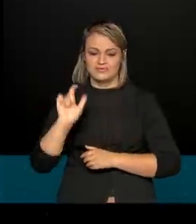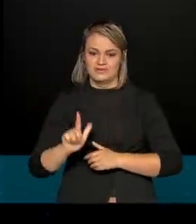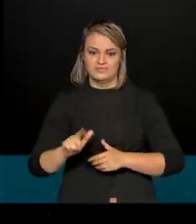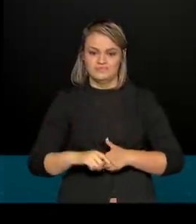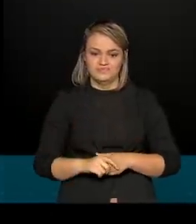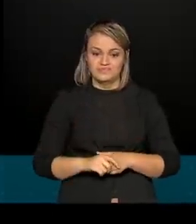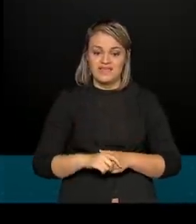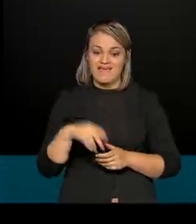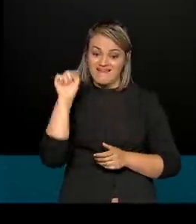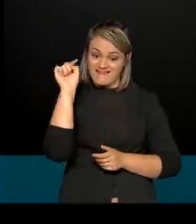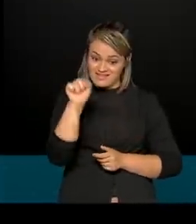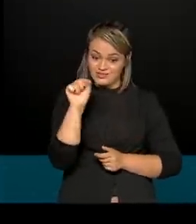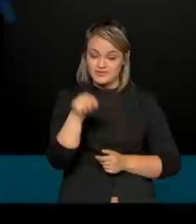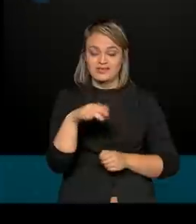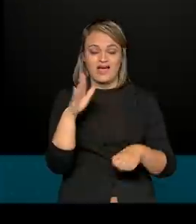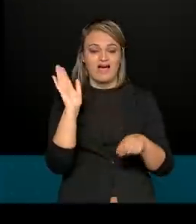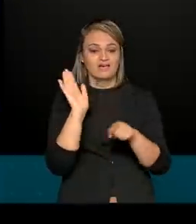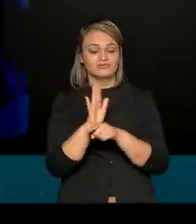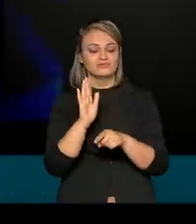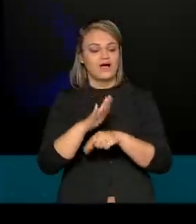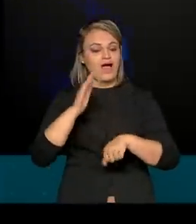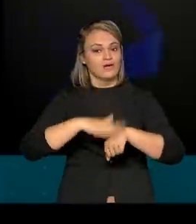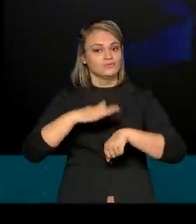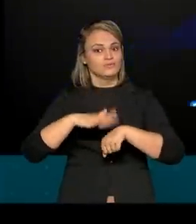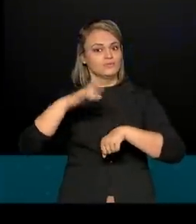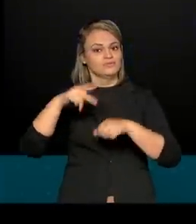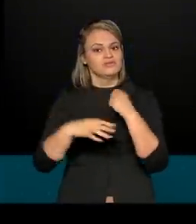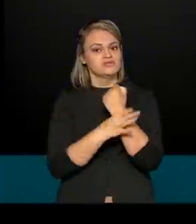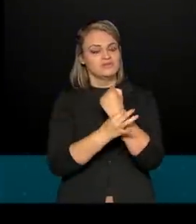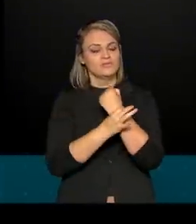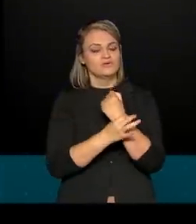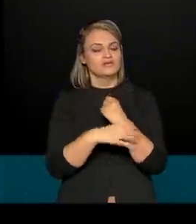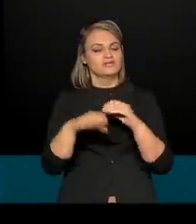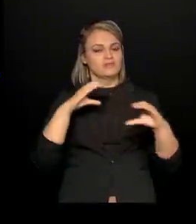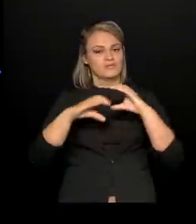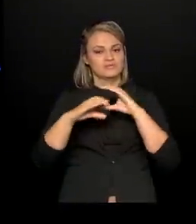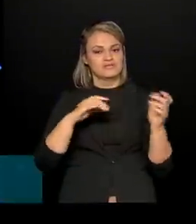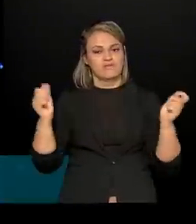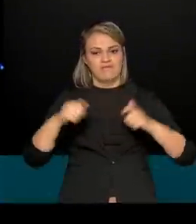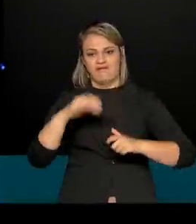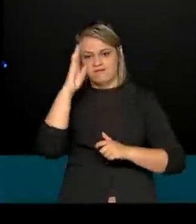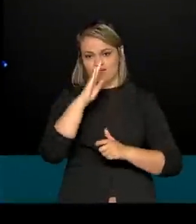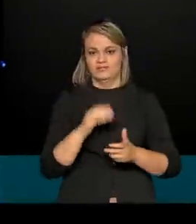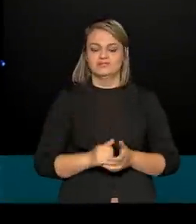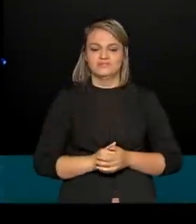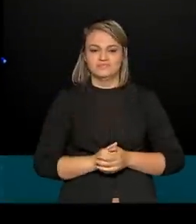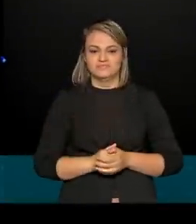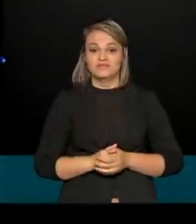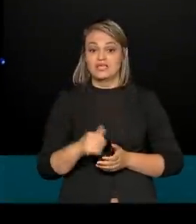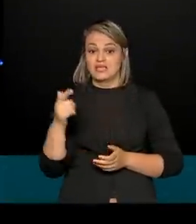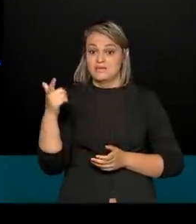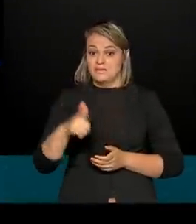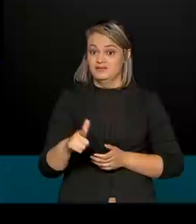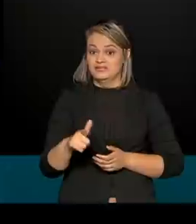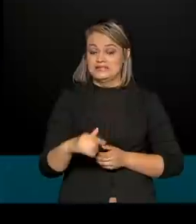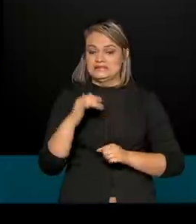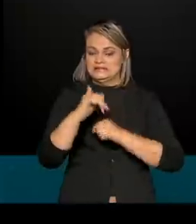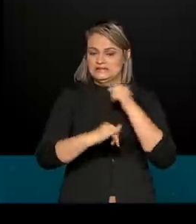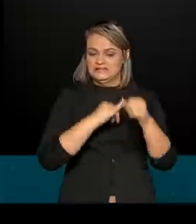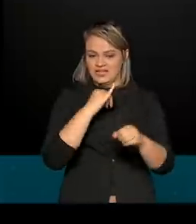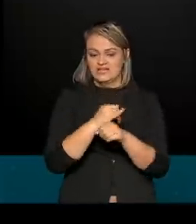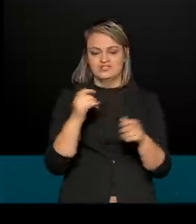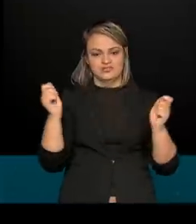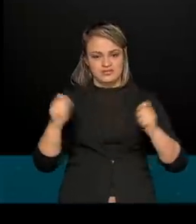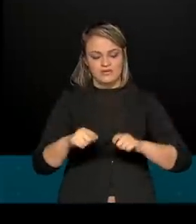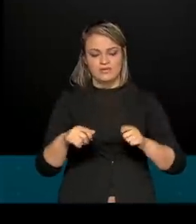satélite trouxe mais autonomia e segurança para as telecomunicações no Brasil. Permitiu a implantação de internet banda